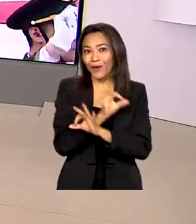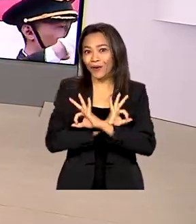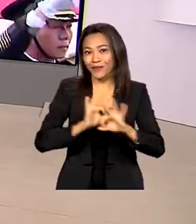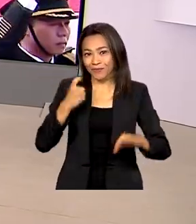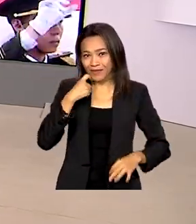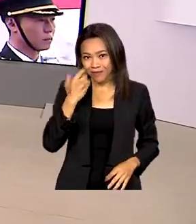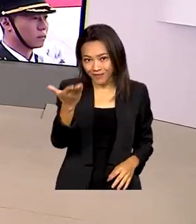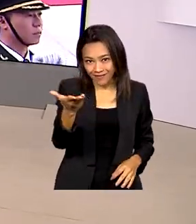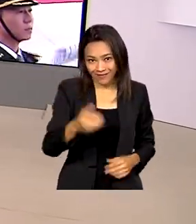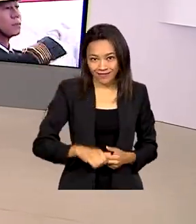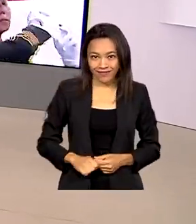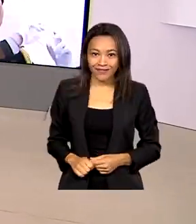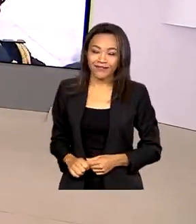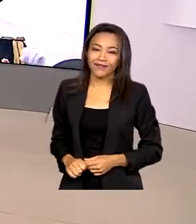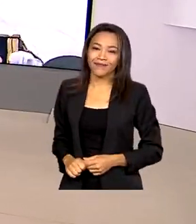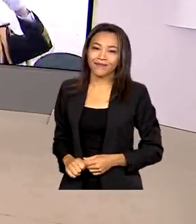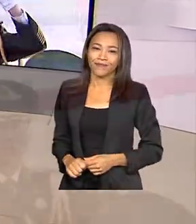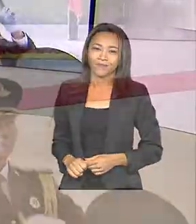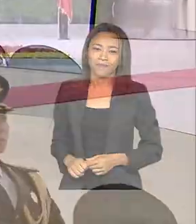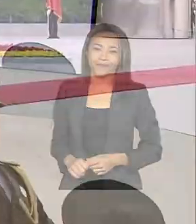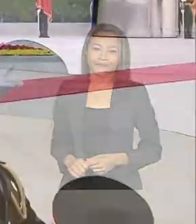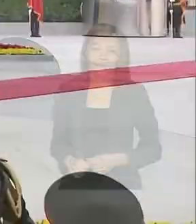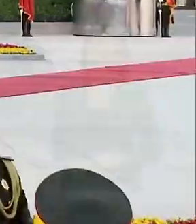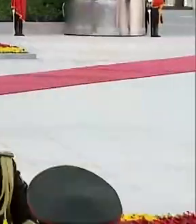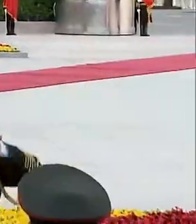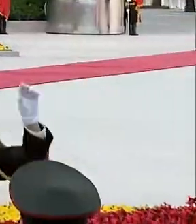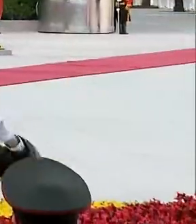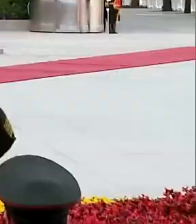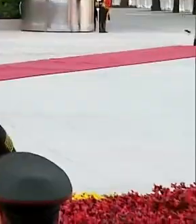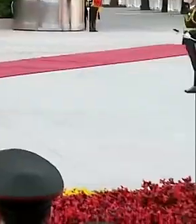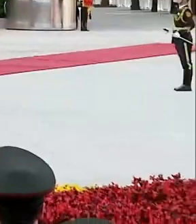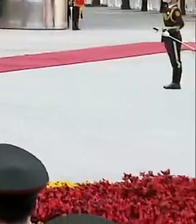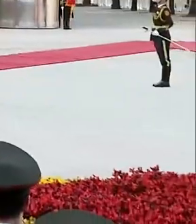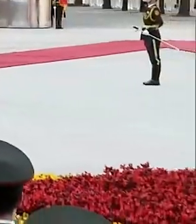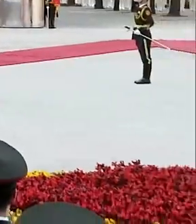sexta-feira para você. Tchau, tchau.